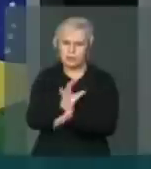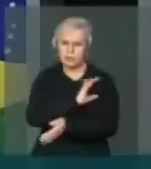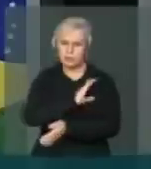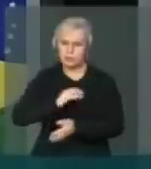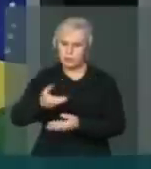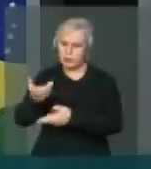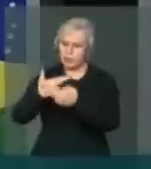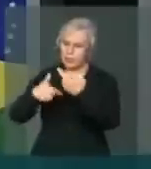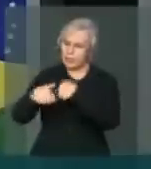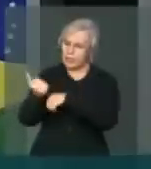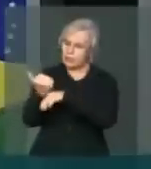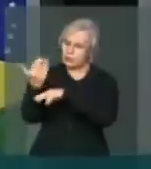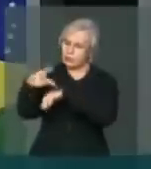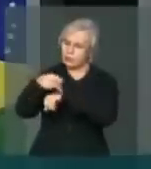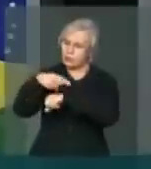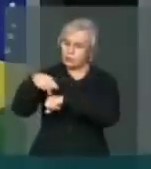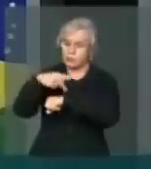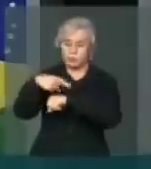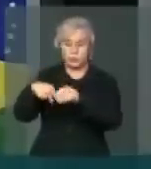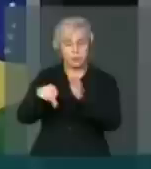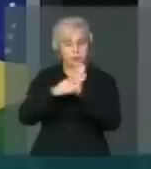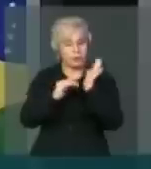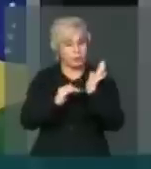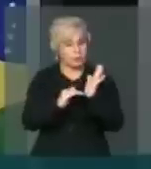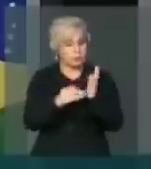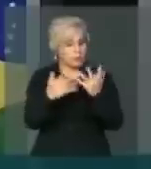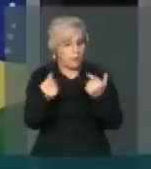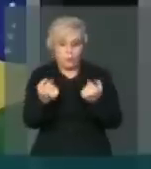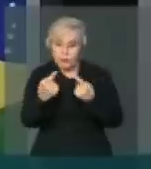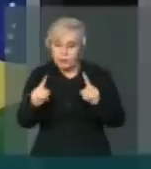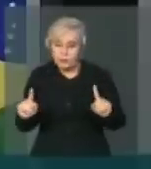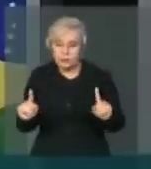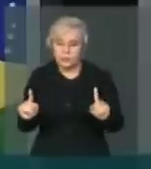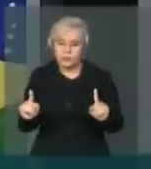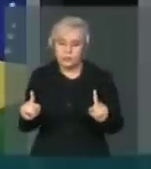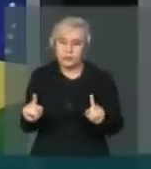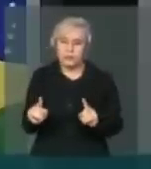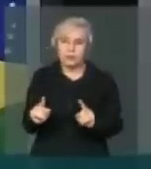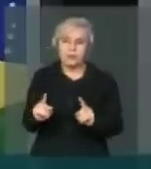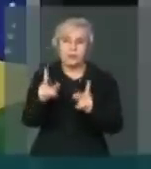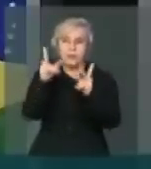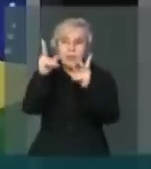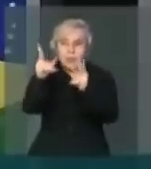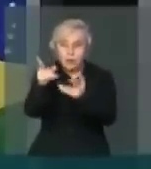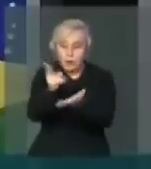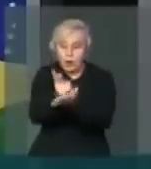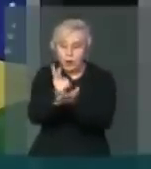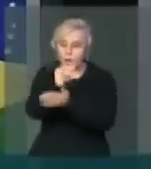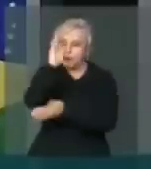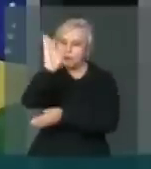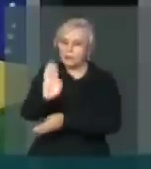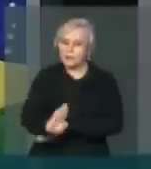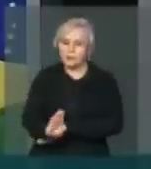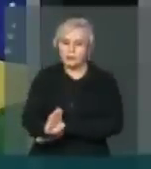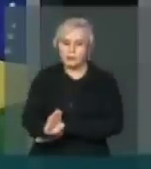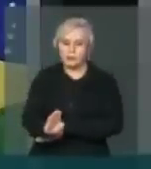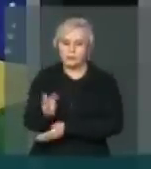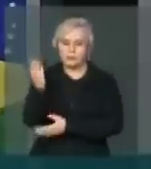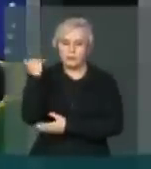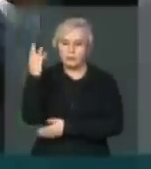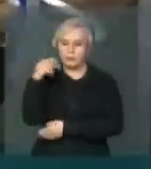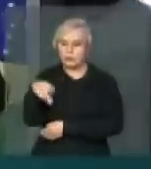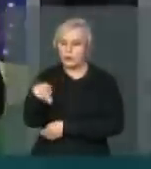Relações Exteriores Do Senado da República O mesmo Brasil Que tirou o Paraguai